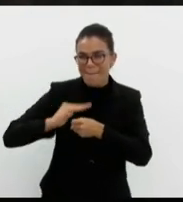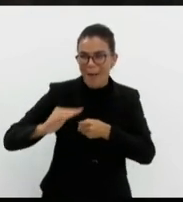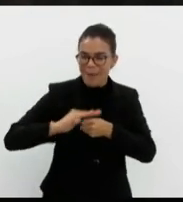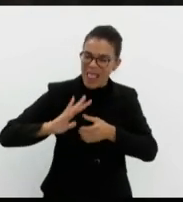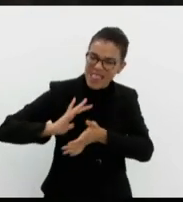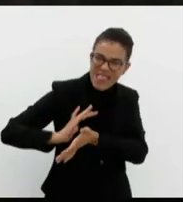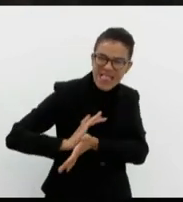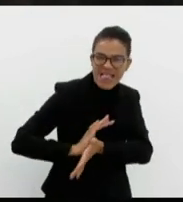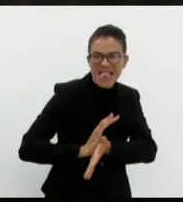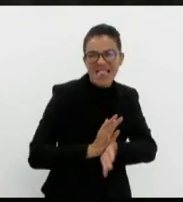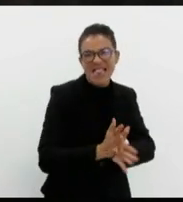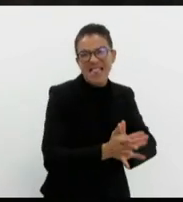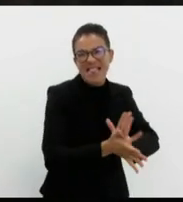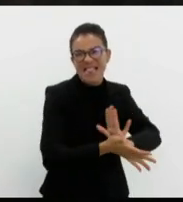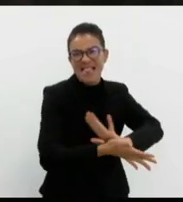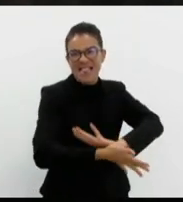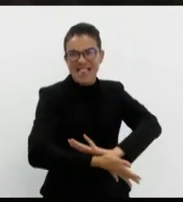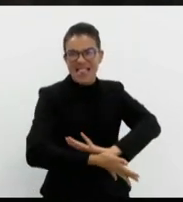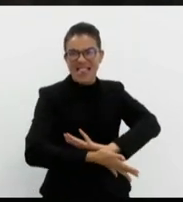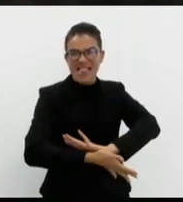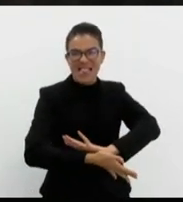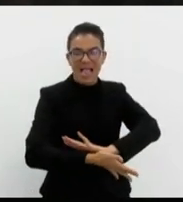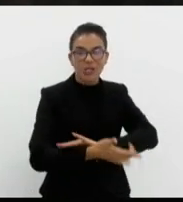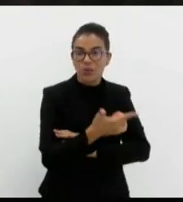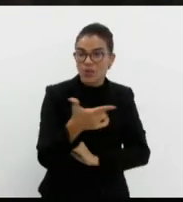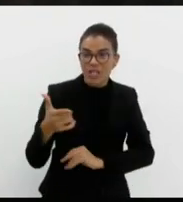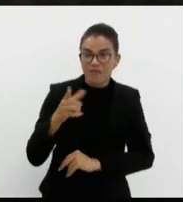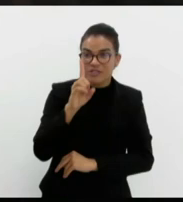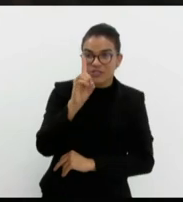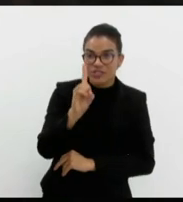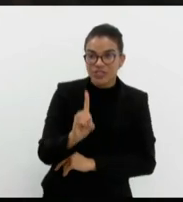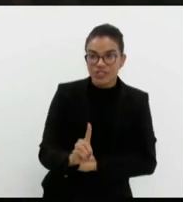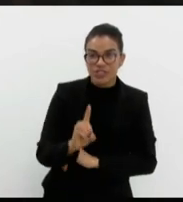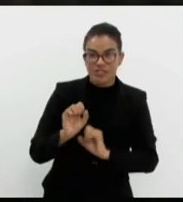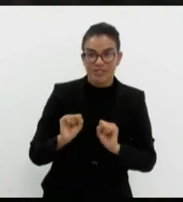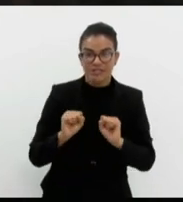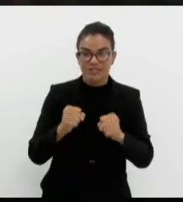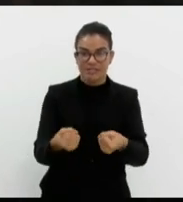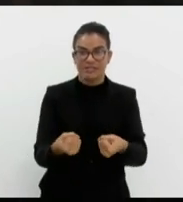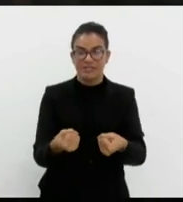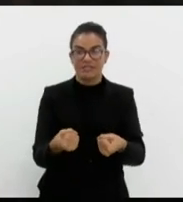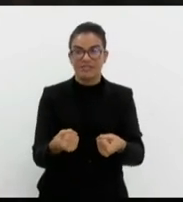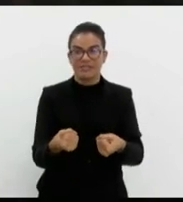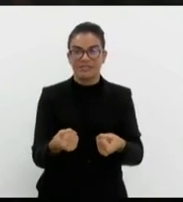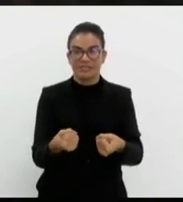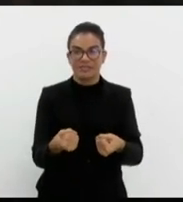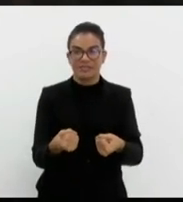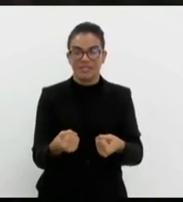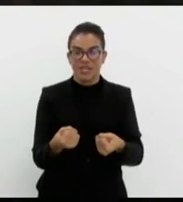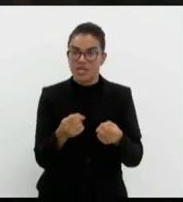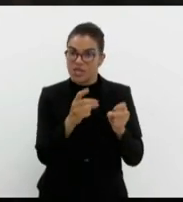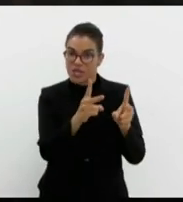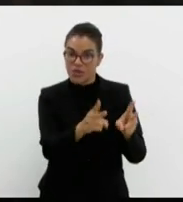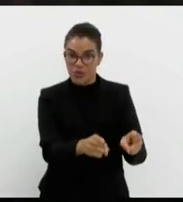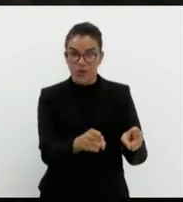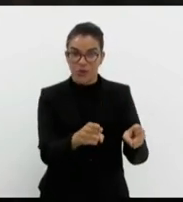de crueldade e sem direito a qualquer defesa, como Lula